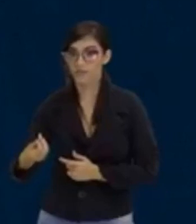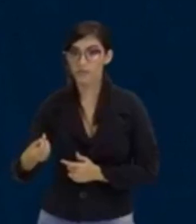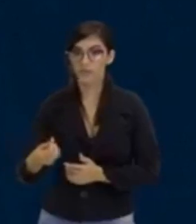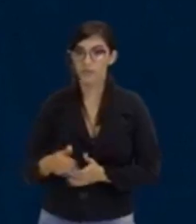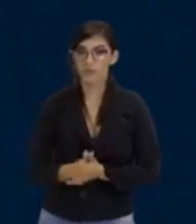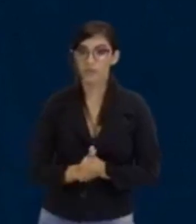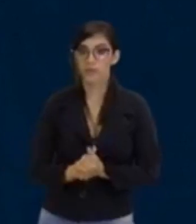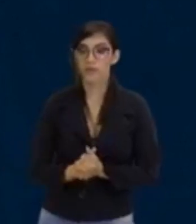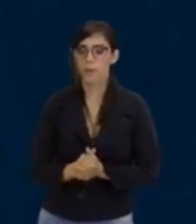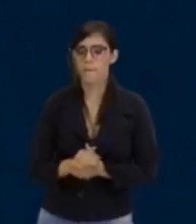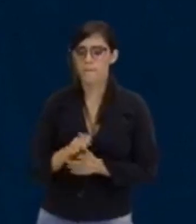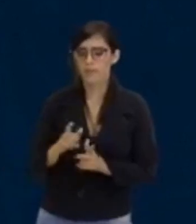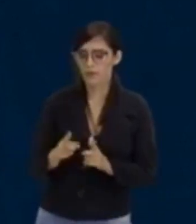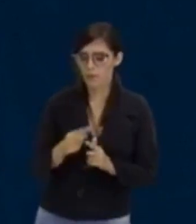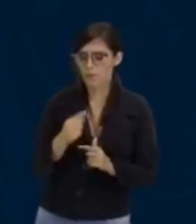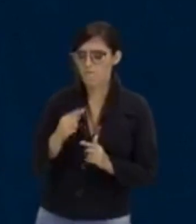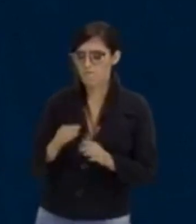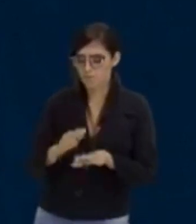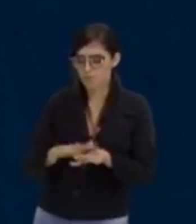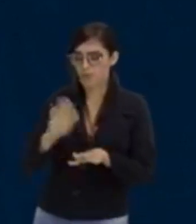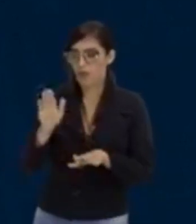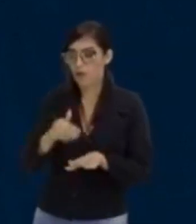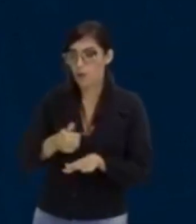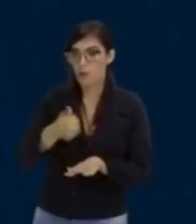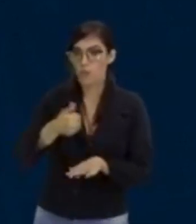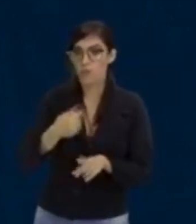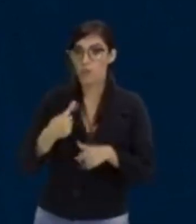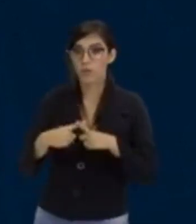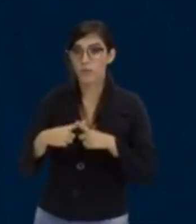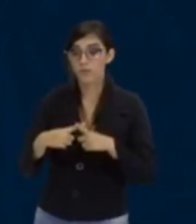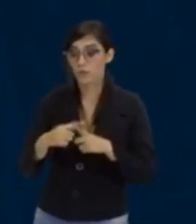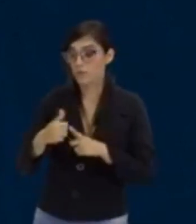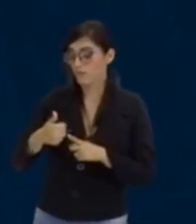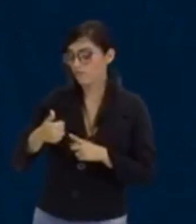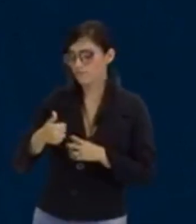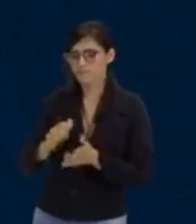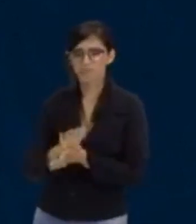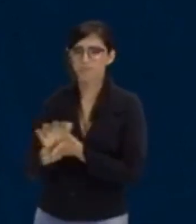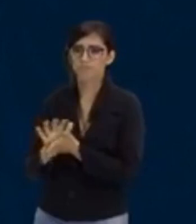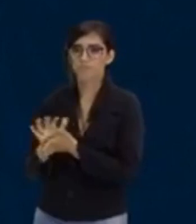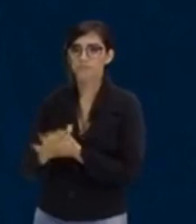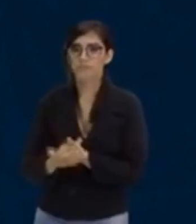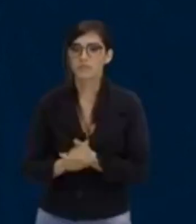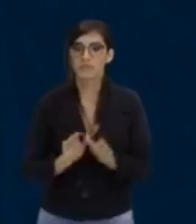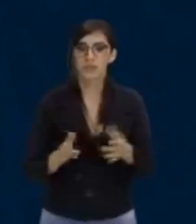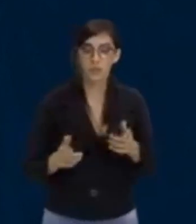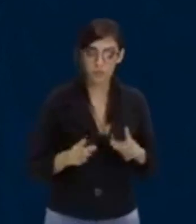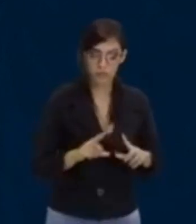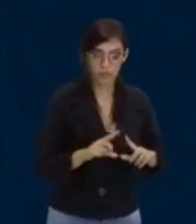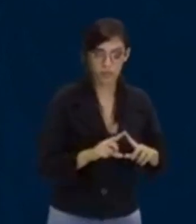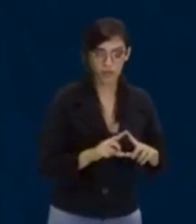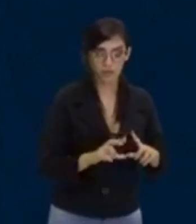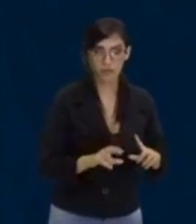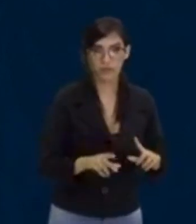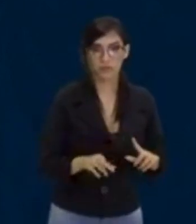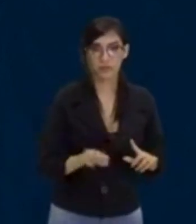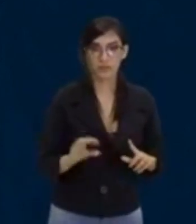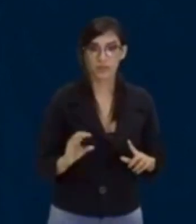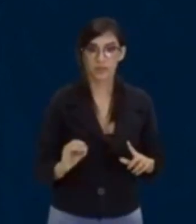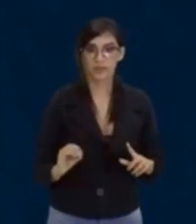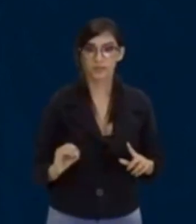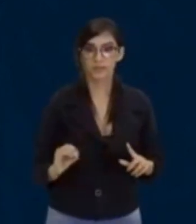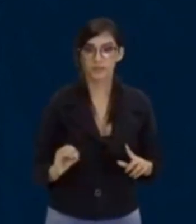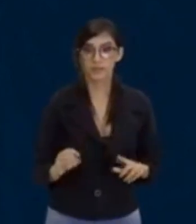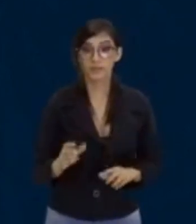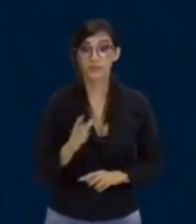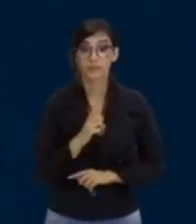por 1 não muda nada. Então, esse delta vale quanto? Repara, ele vale 0. Se é 0, ele